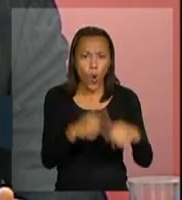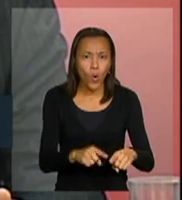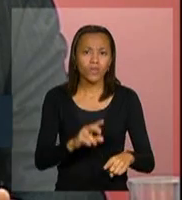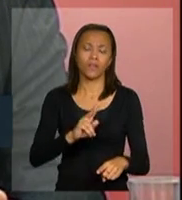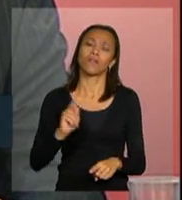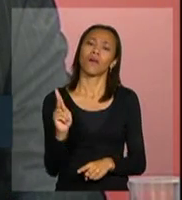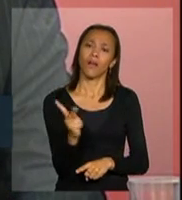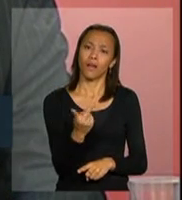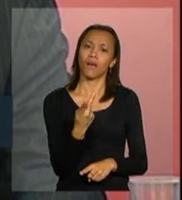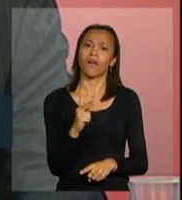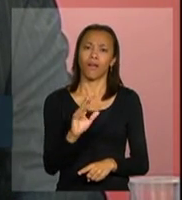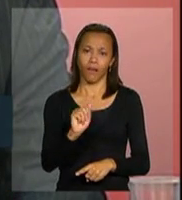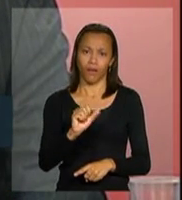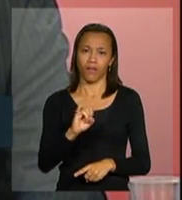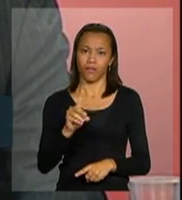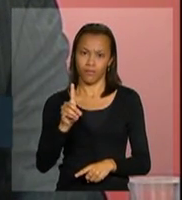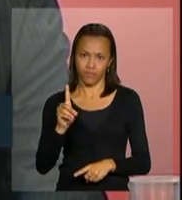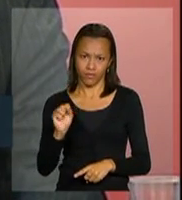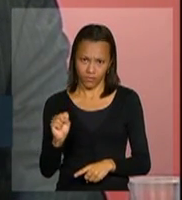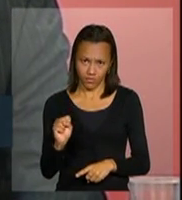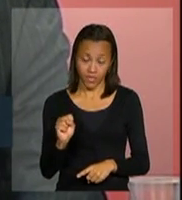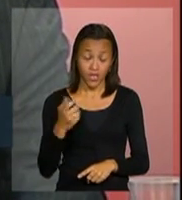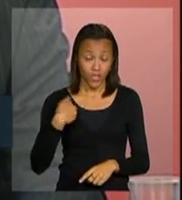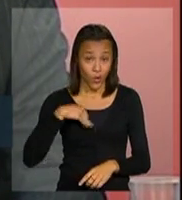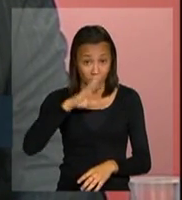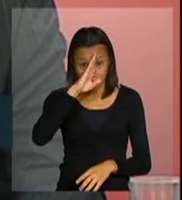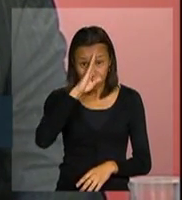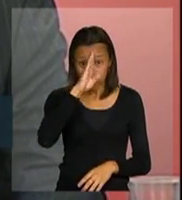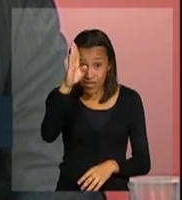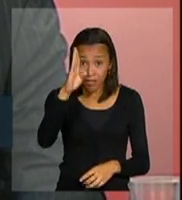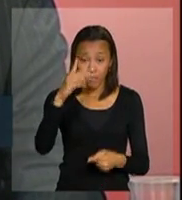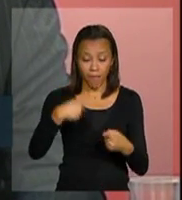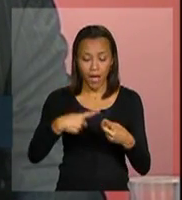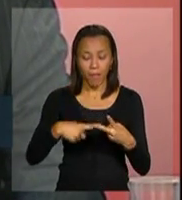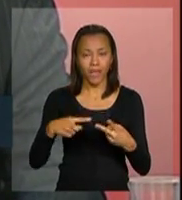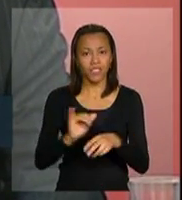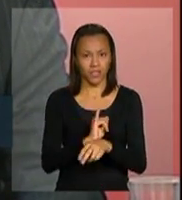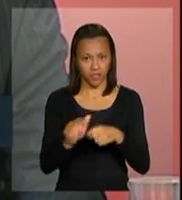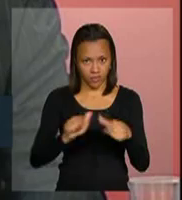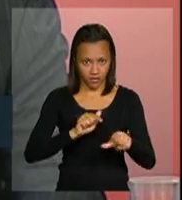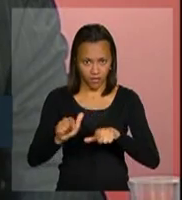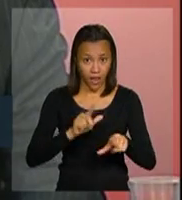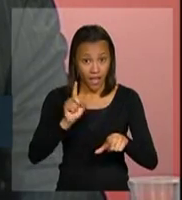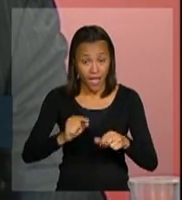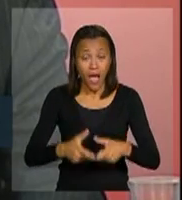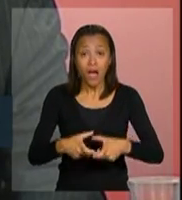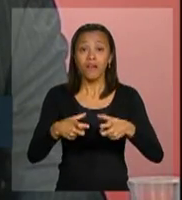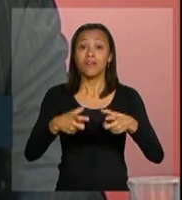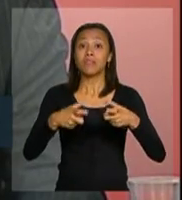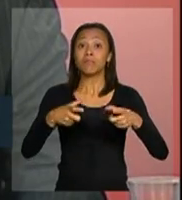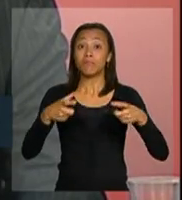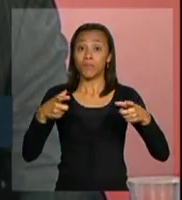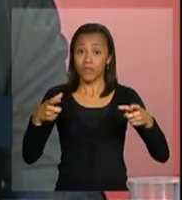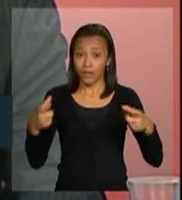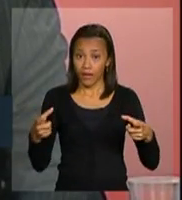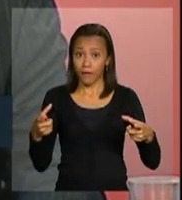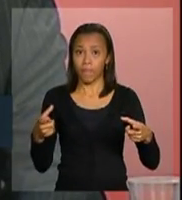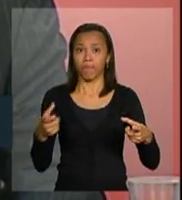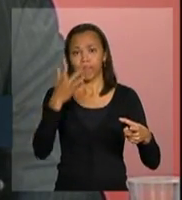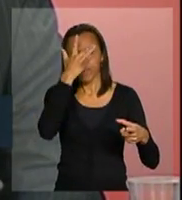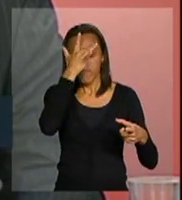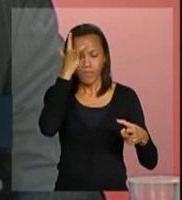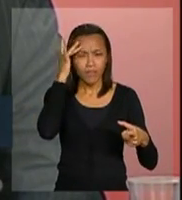estabelecer algumas das prioridades. E uma das nossas grandes prioridades é ampliar a proporção de pacientes que